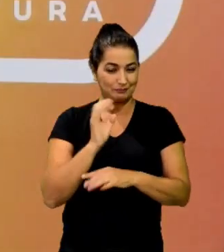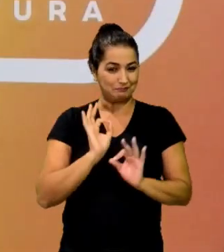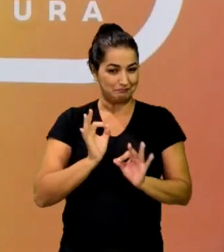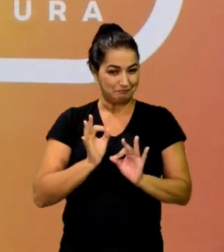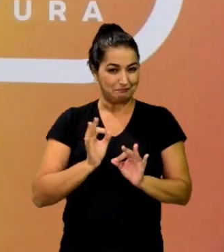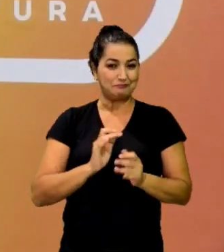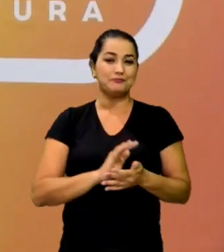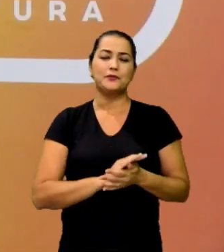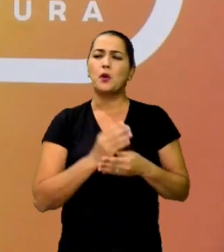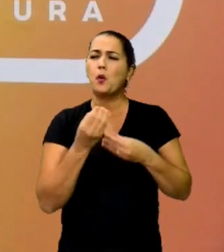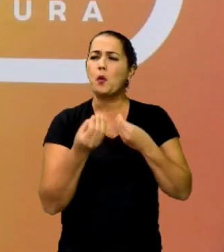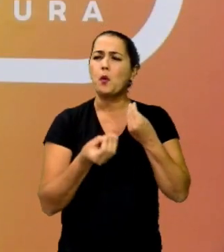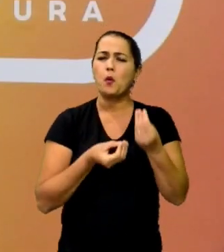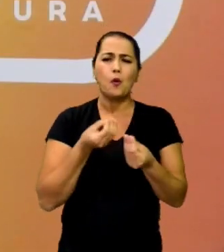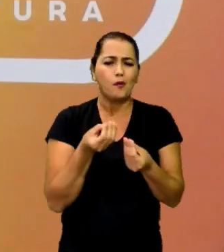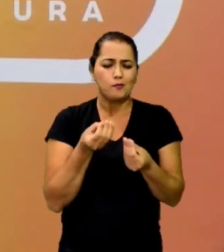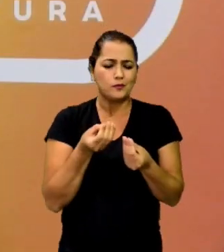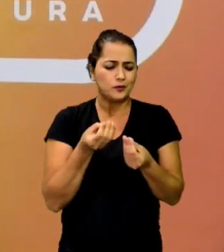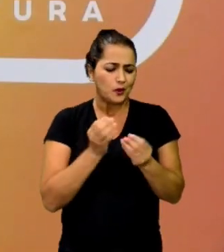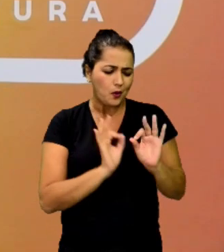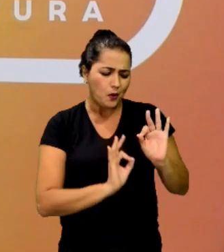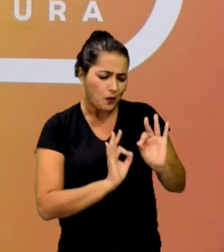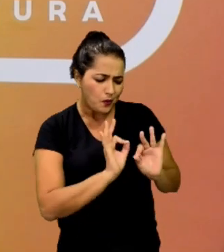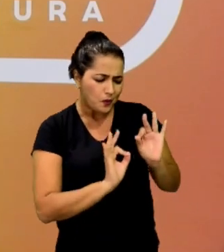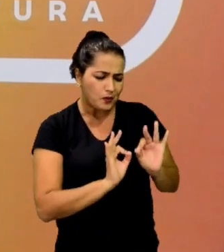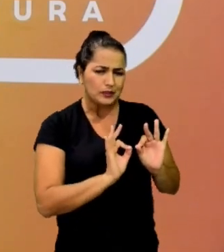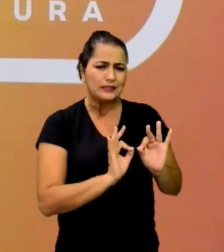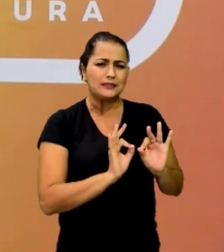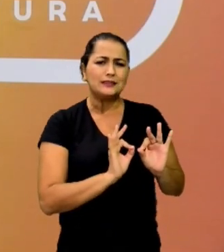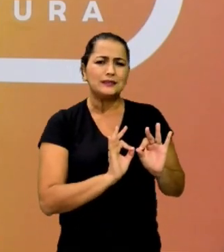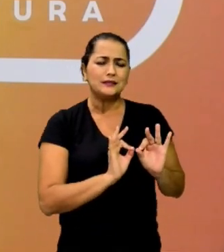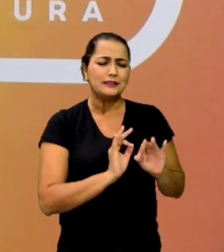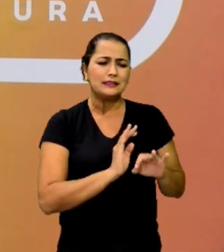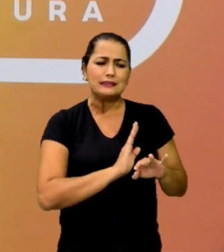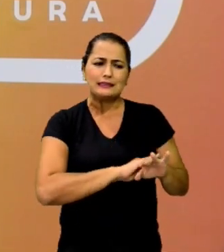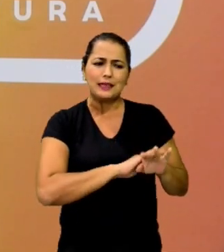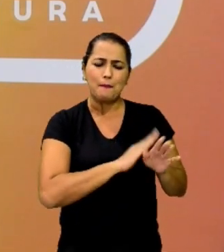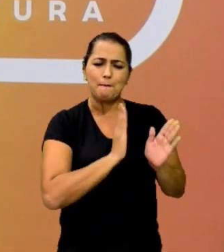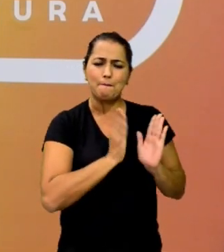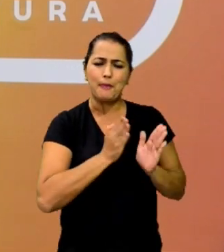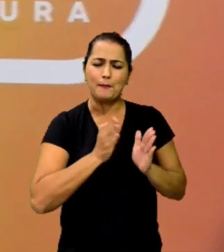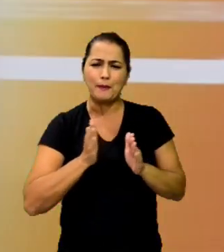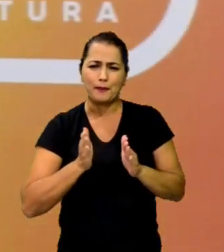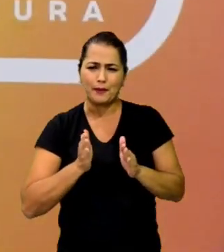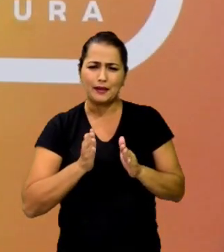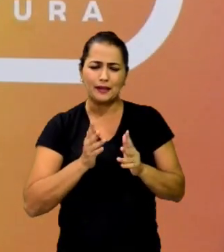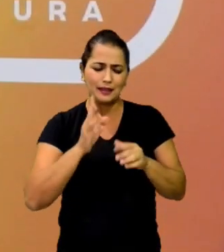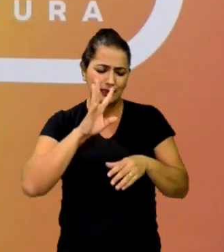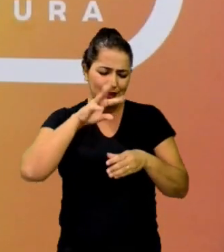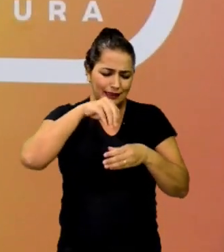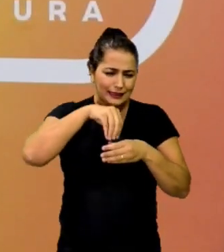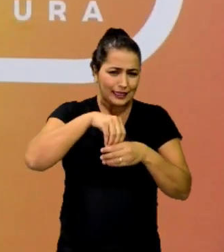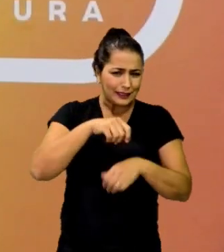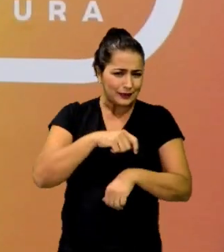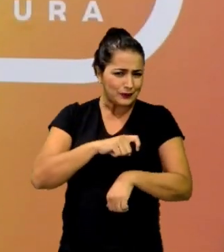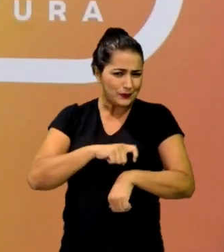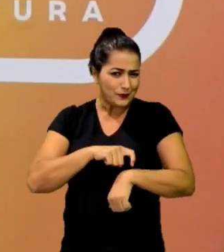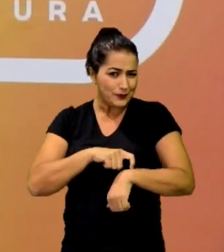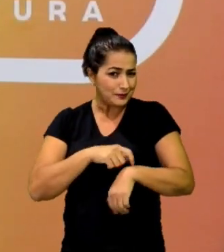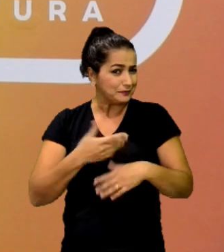como organizamos esse montão de tempo dentro do relógio? No relógio,